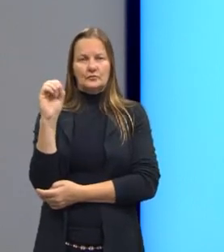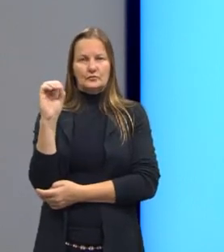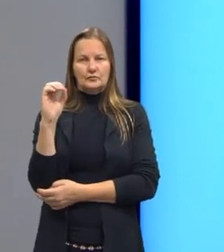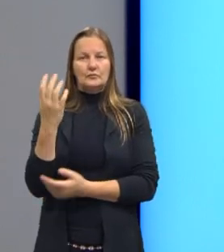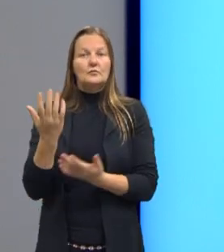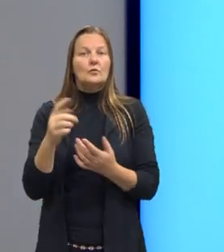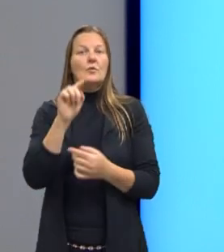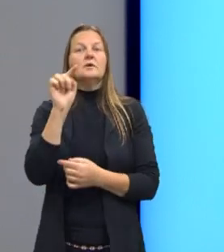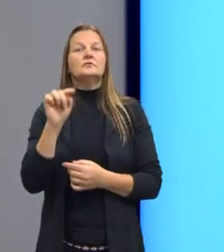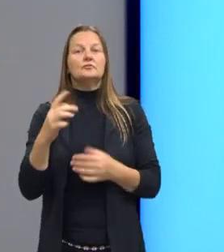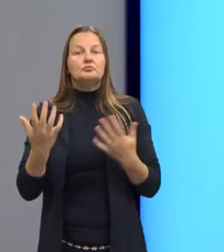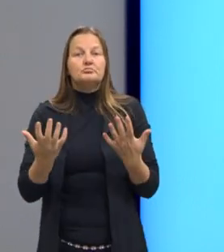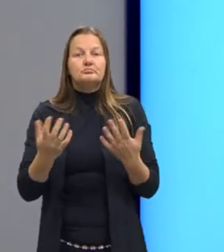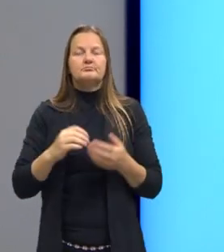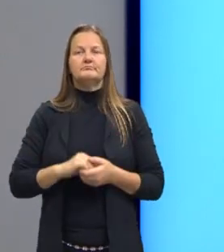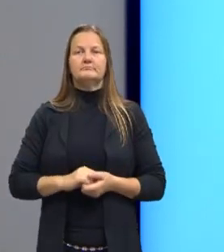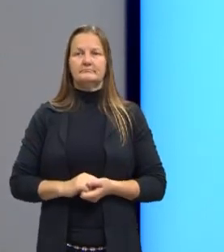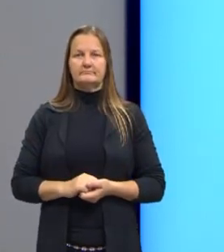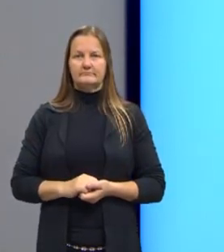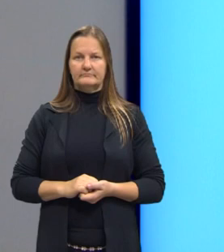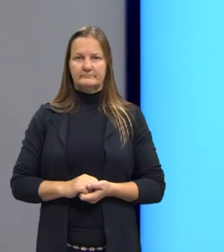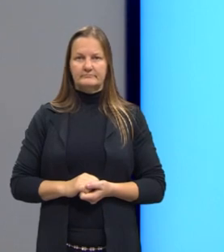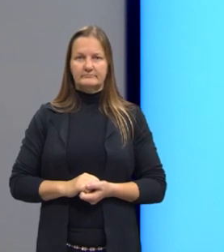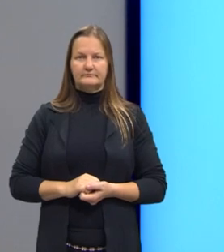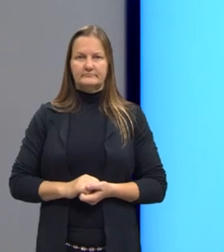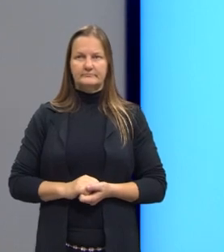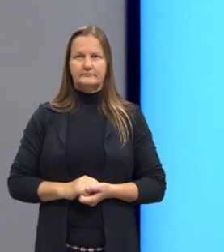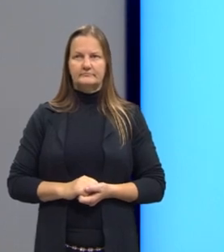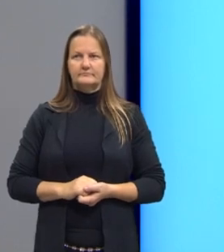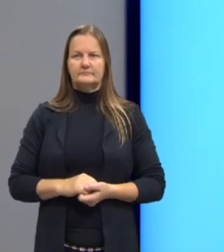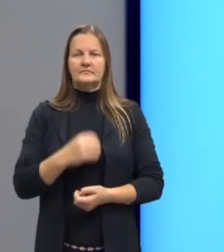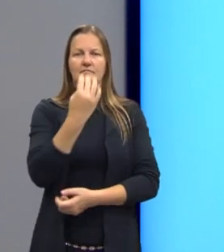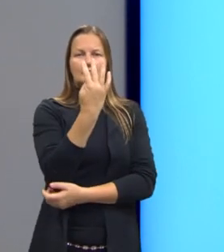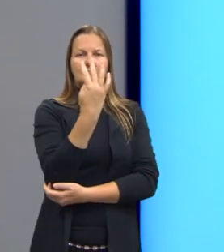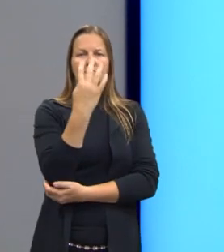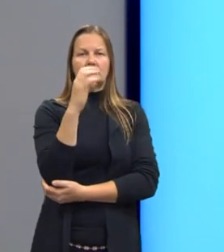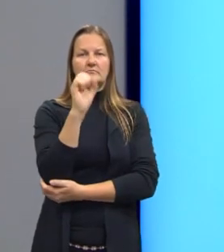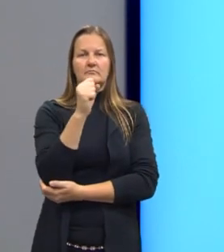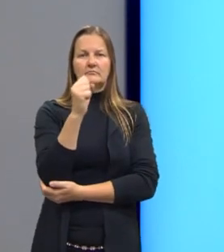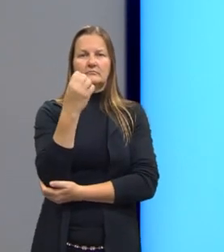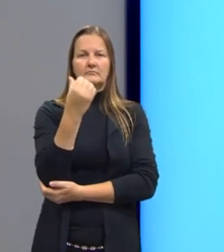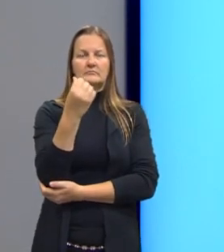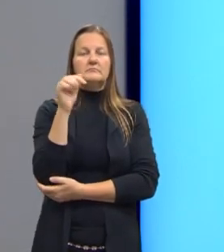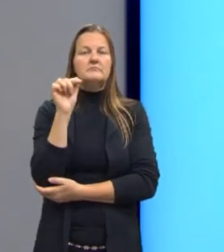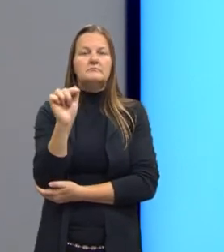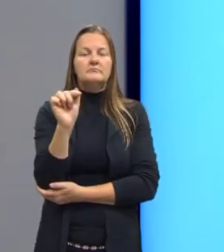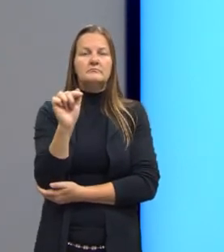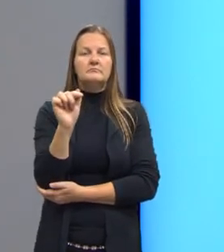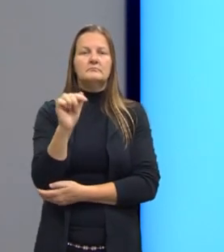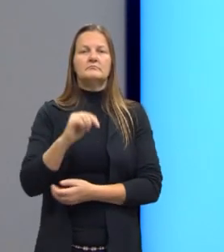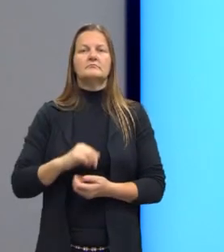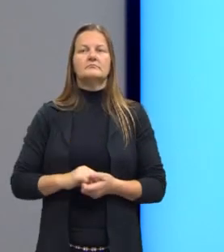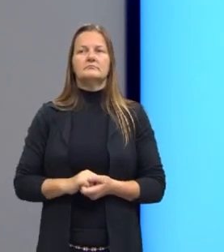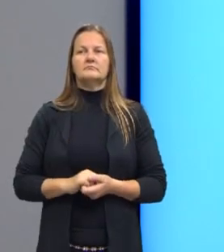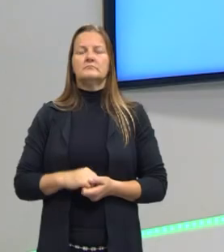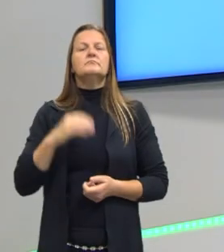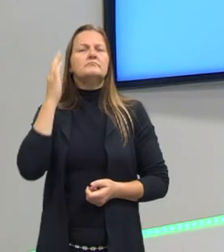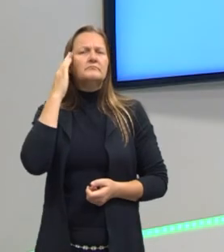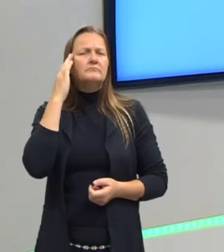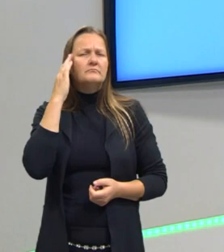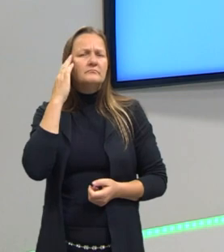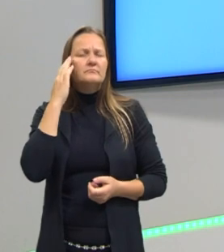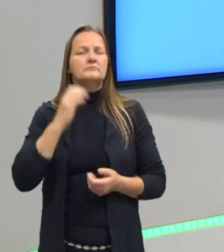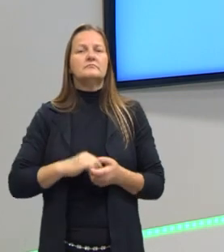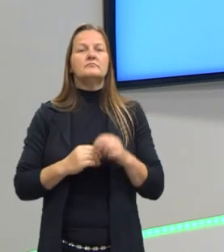gerado. Quantos foram gerados nesses 486 mil litros de vinhaça? Eu sei que